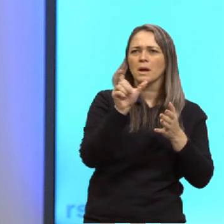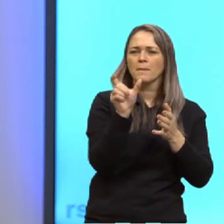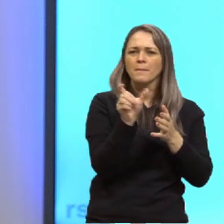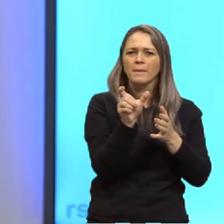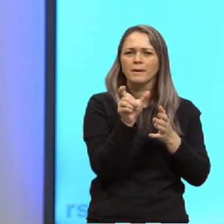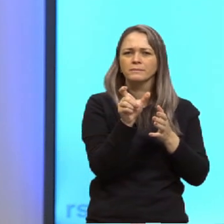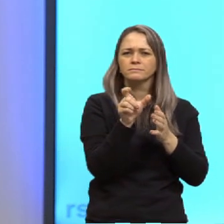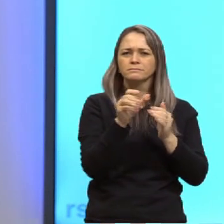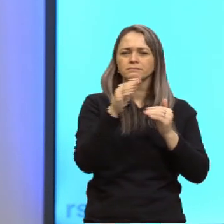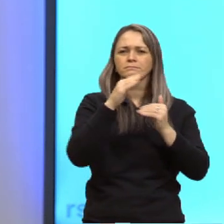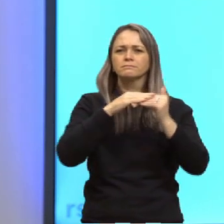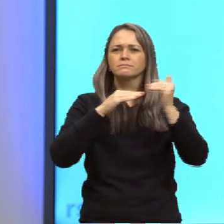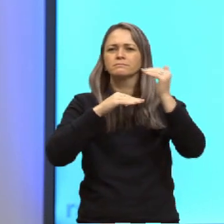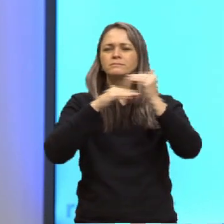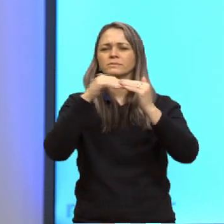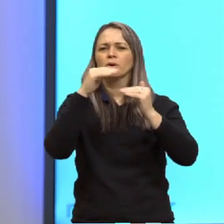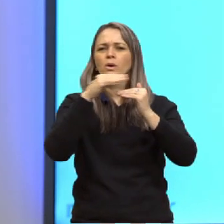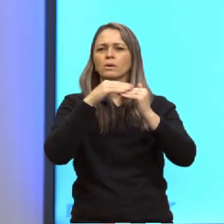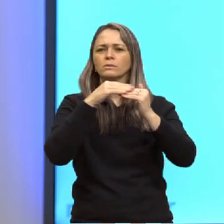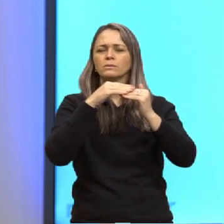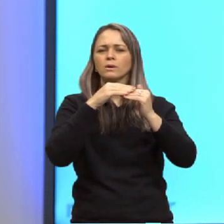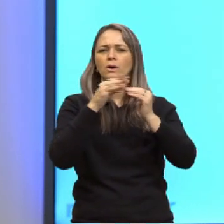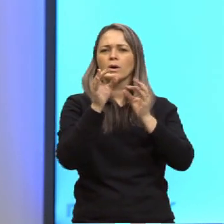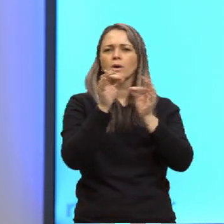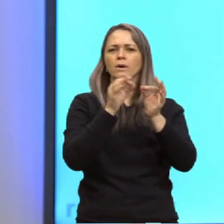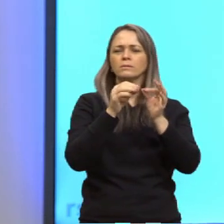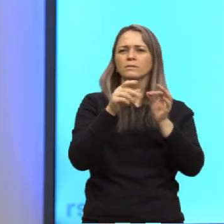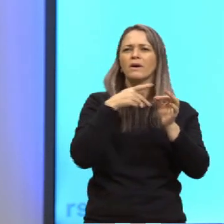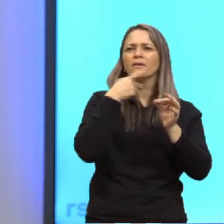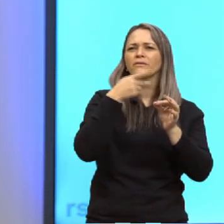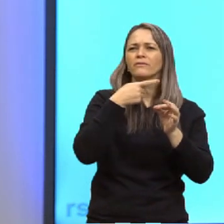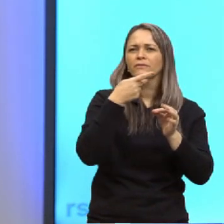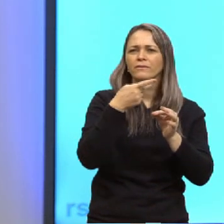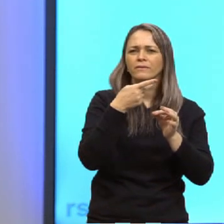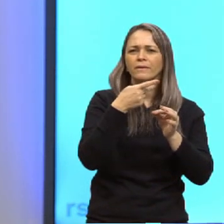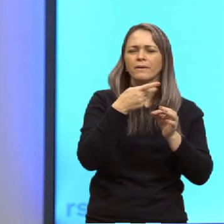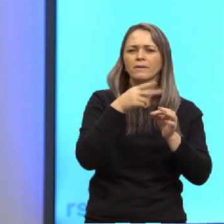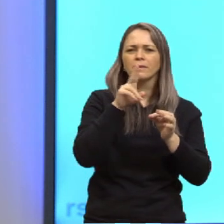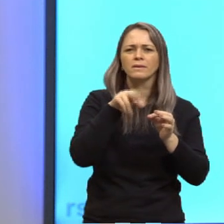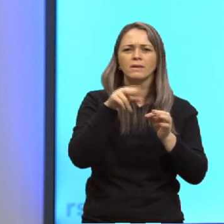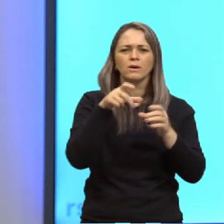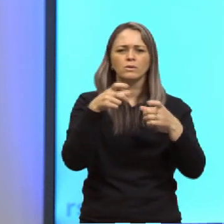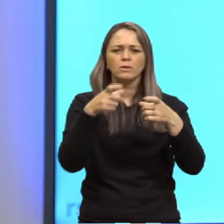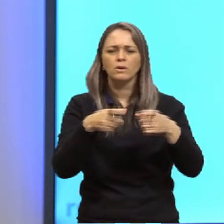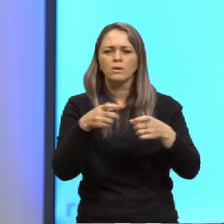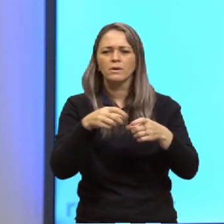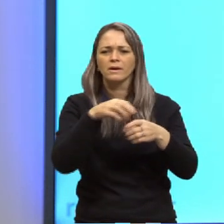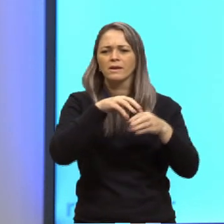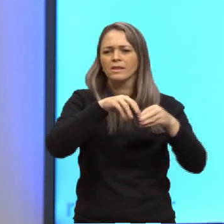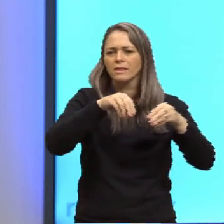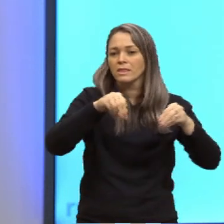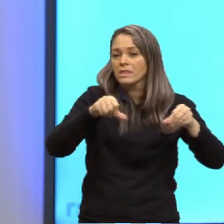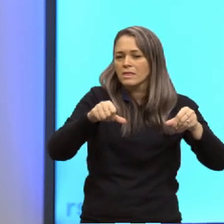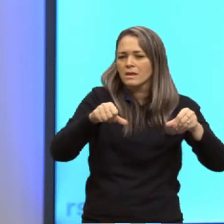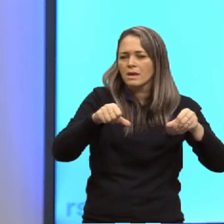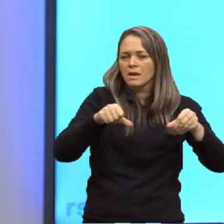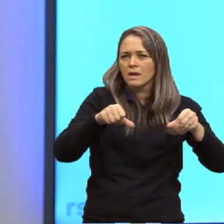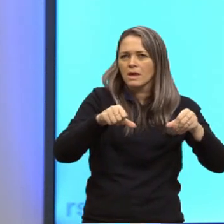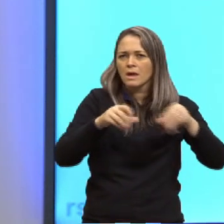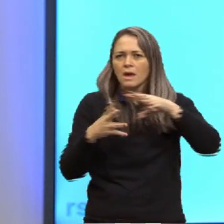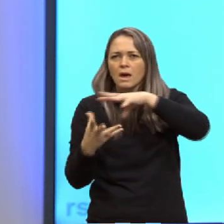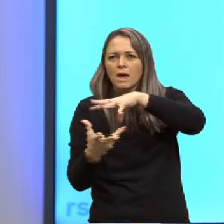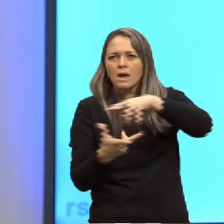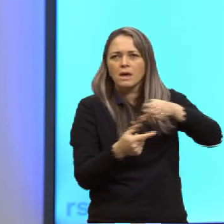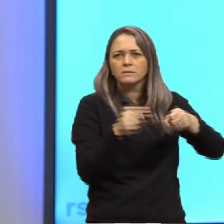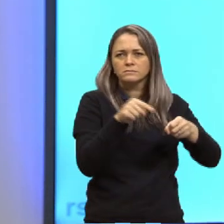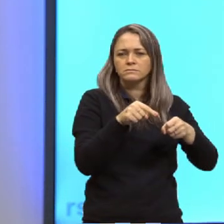construção ou na pronunciação e em nenhuma parte da terra se comete mais essa figura de pronunciação